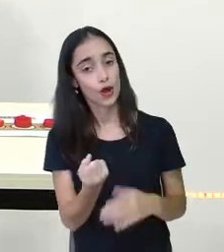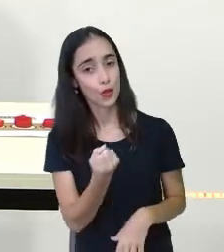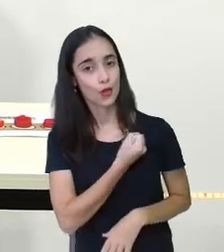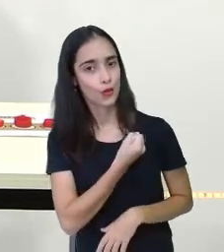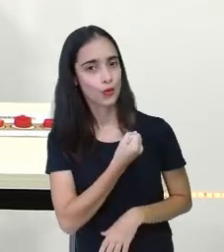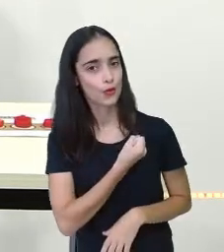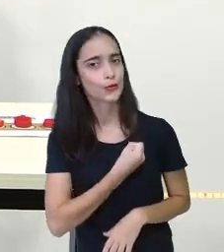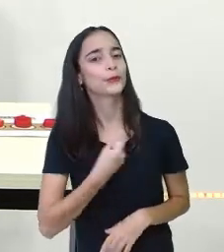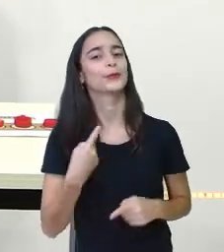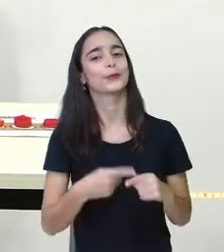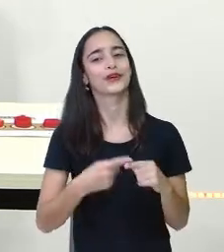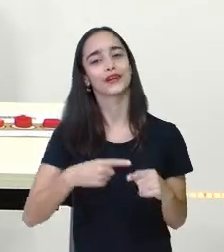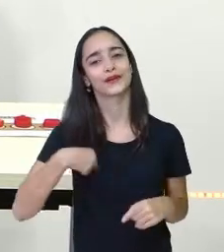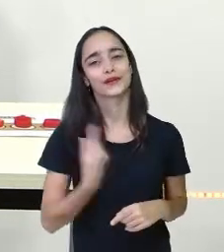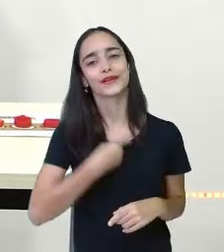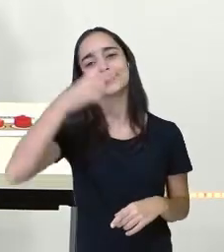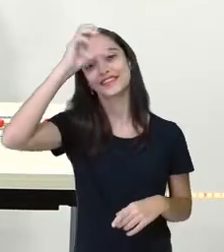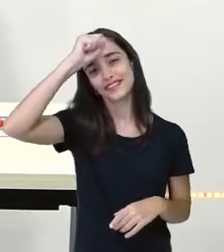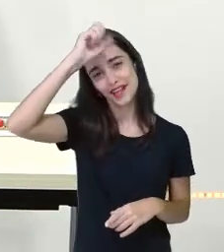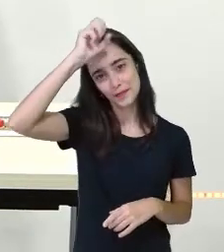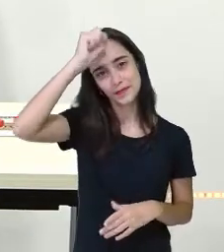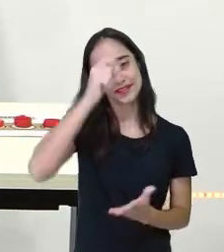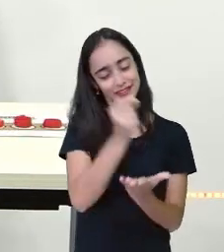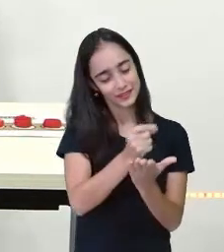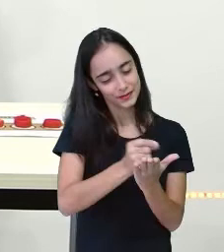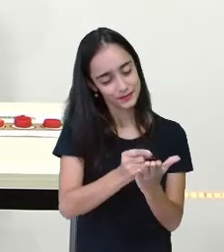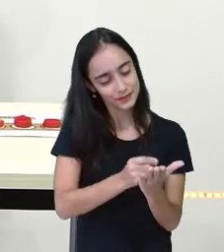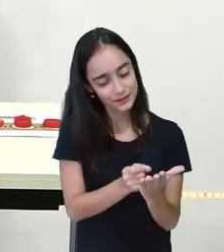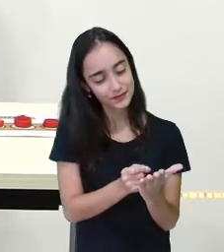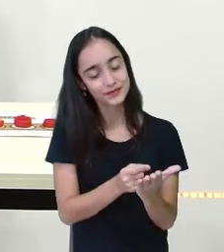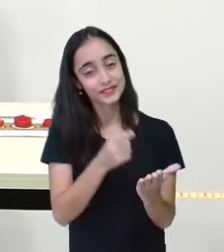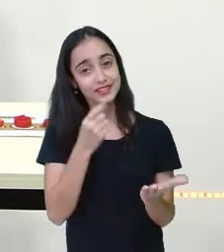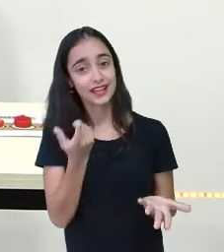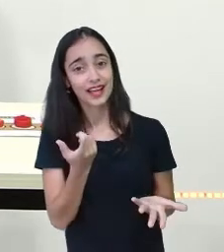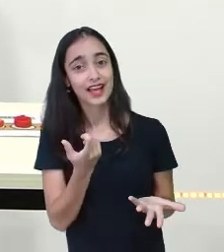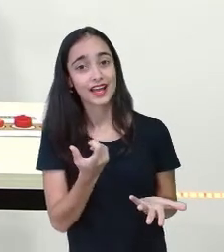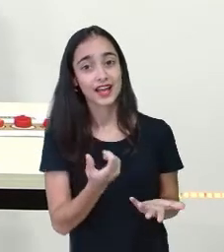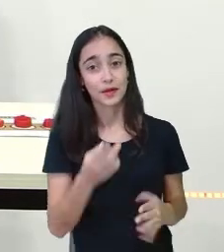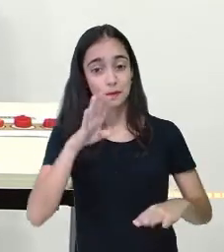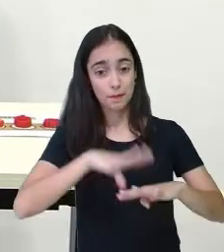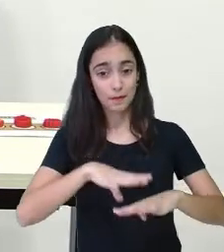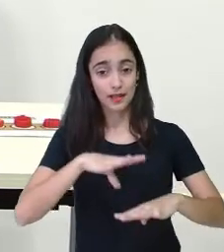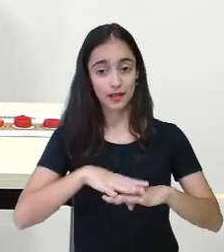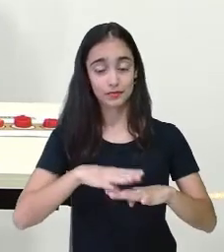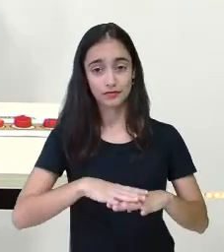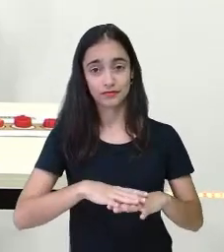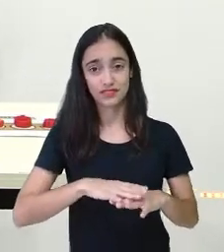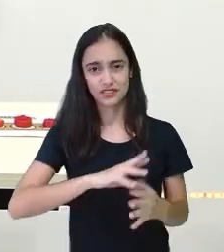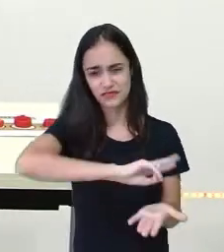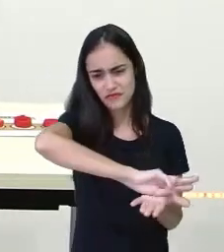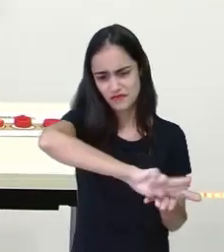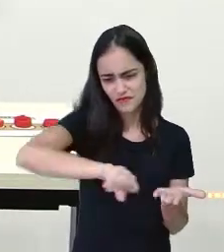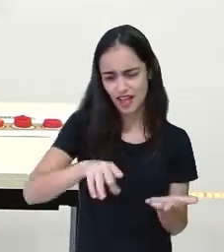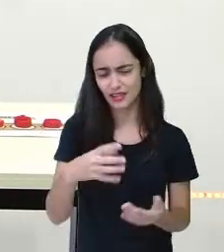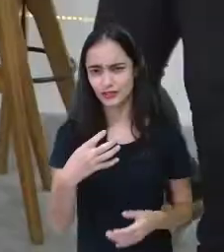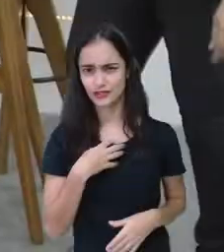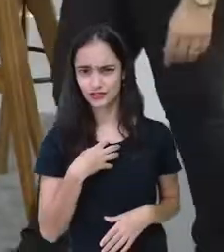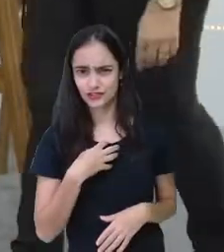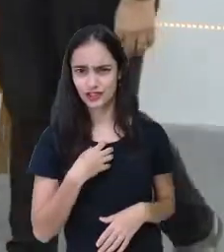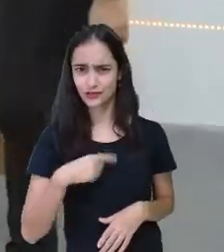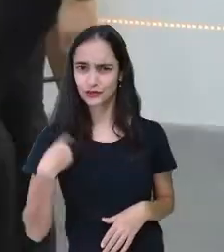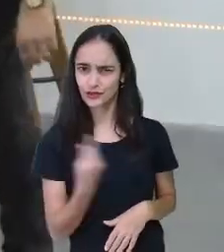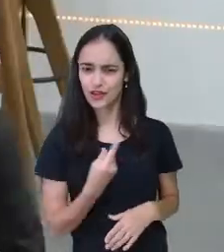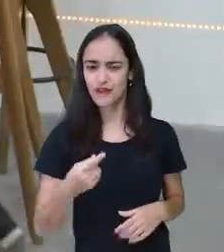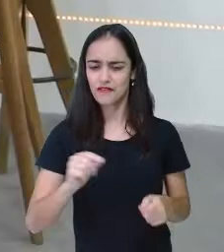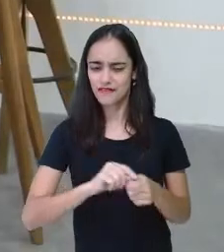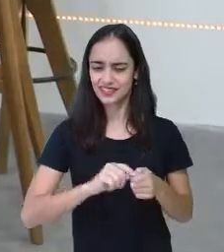aprende a fazer registros matemáticos de várias maneiras. Tá certo? A gente aprende... Dá pra gente fazer outra. A gente aprende com o